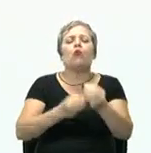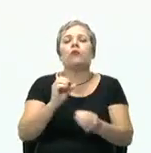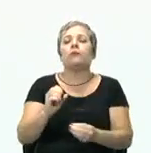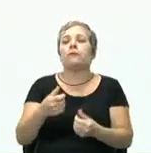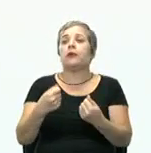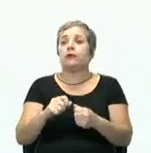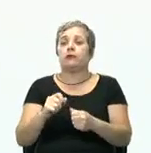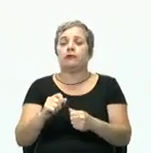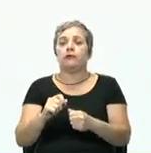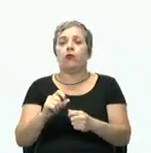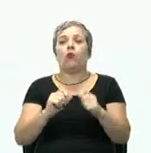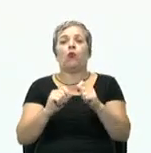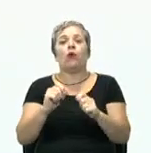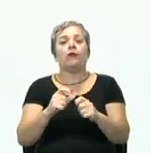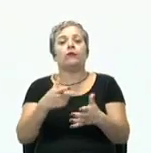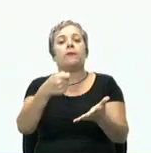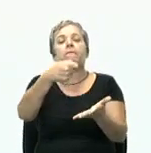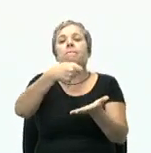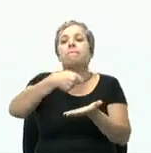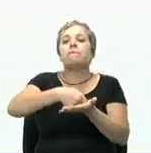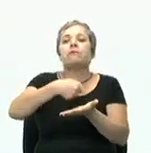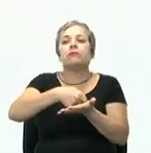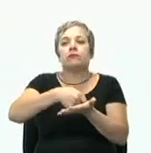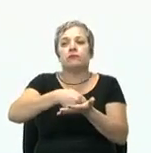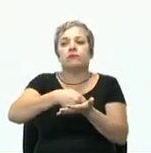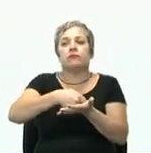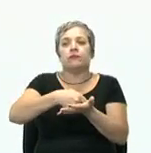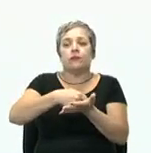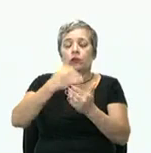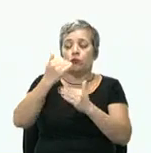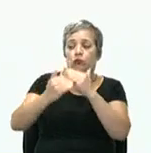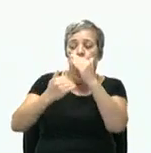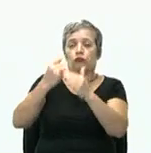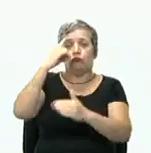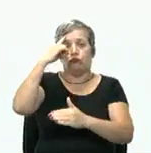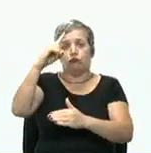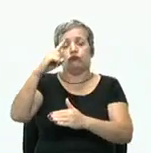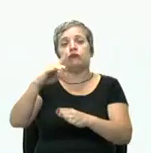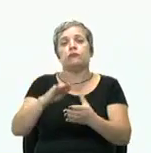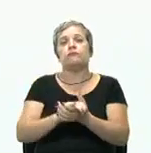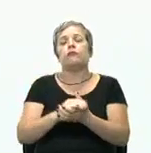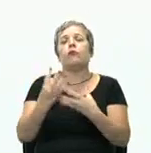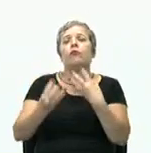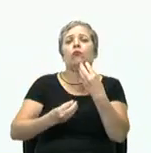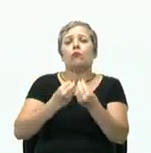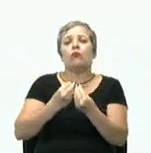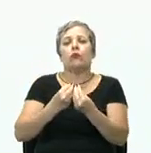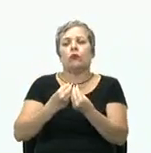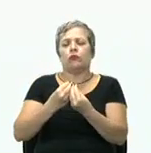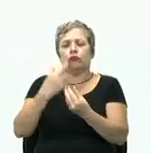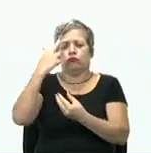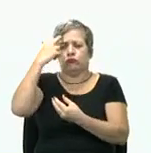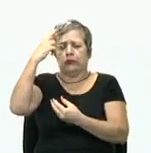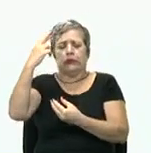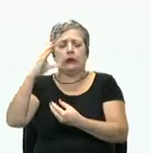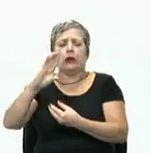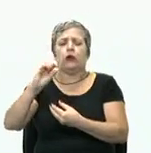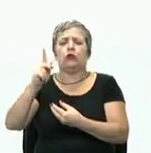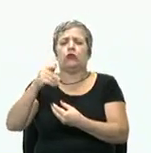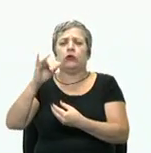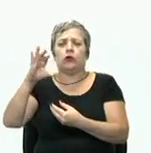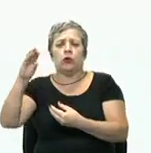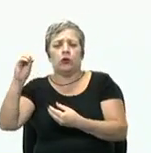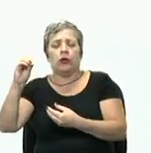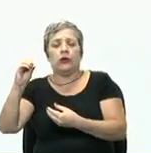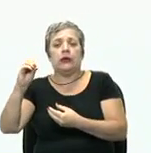fazer, quais são suas obrigações e seus níveis de autoridade. Como o seu Chico está saindo e